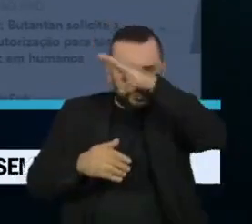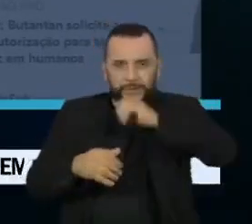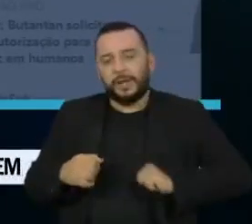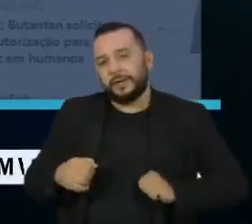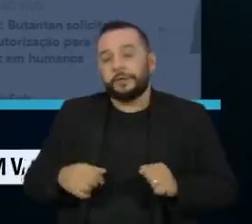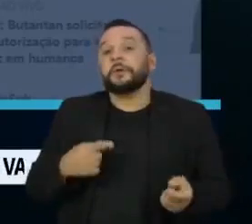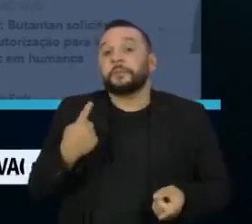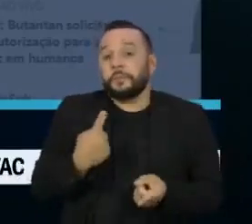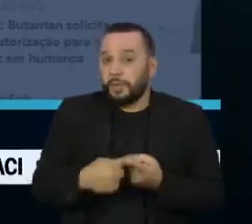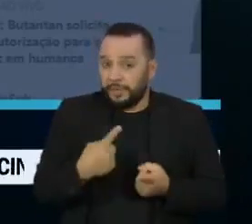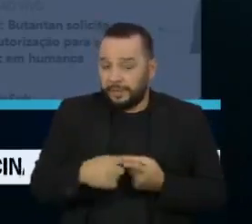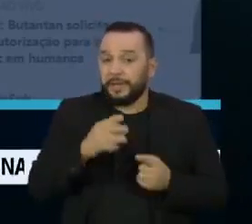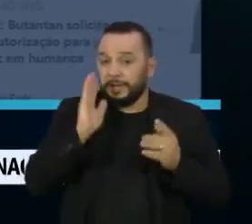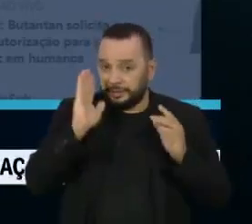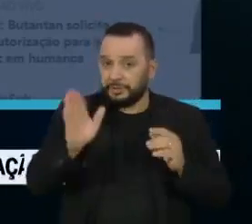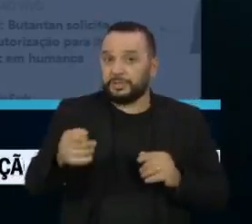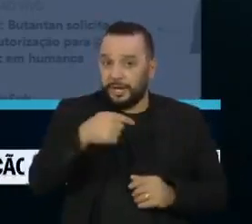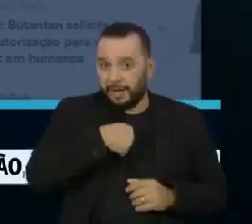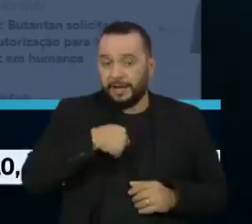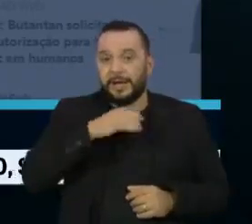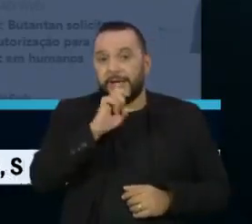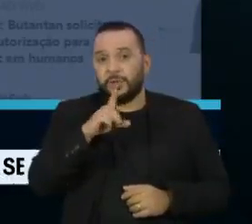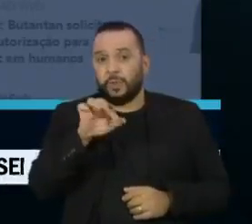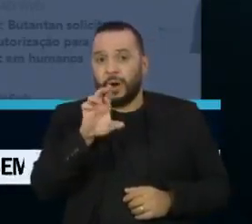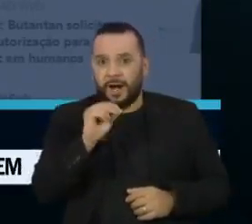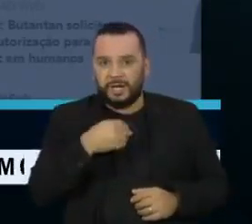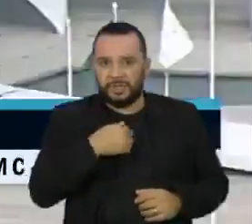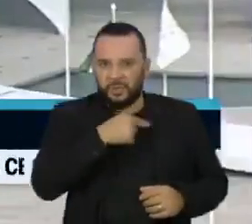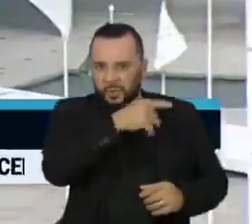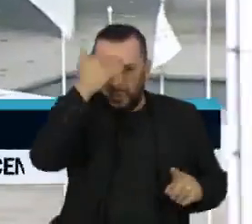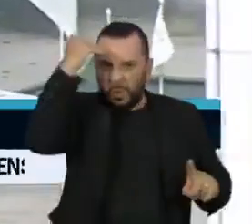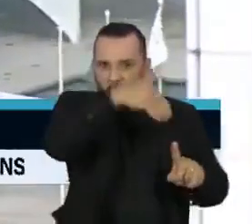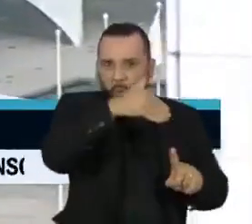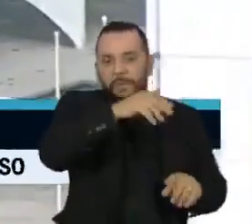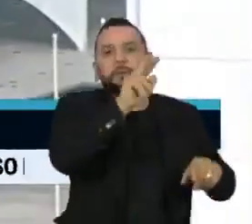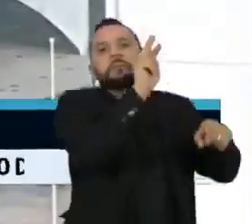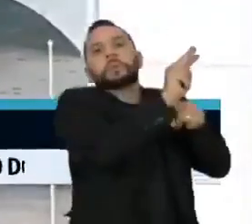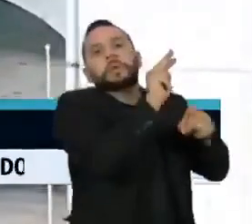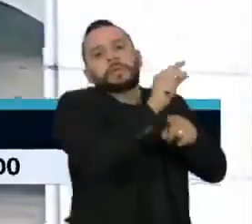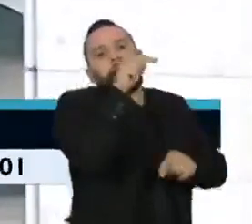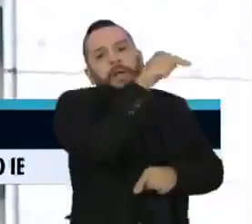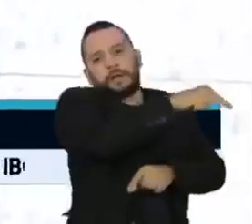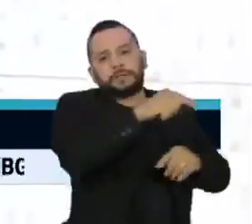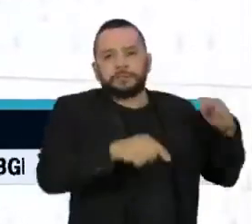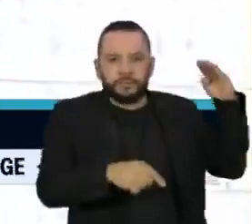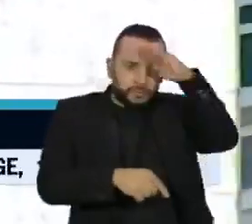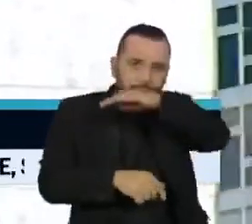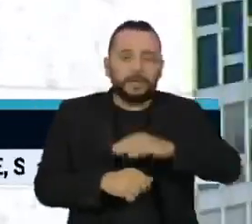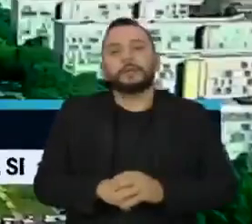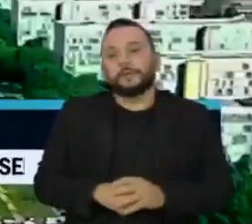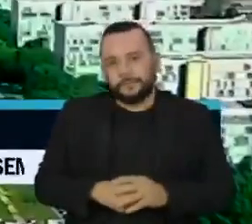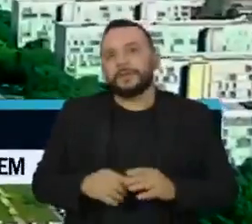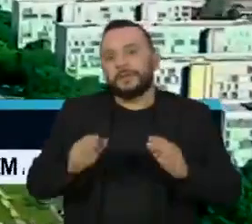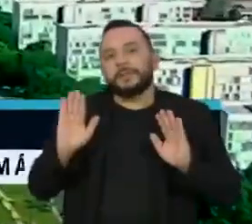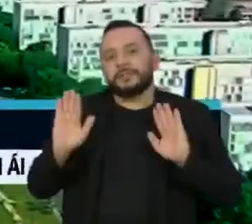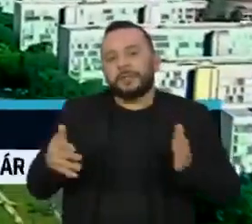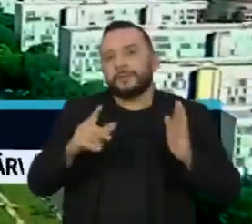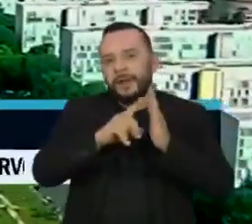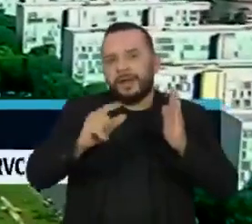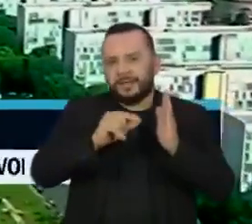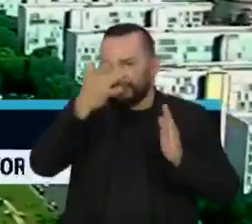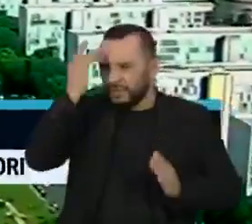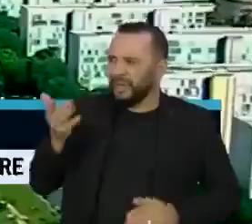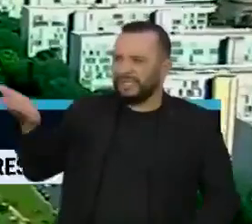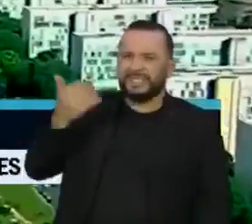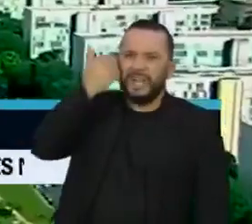mesmo tempo em que entrega a cabeça do Pazuello, protege o presidente. No Planalto, a declaração foi chamada de canalice. Representantes